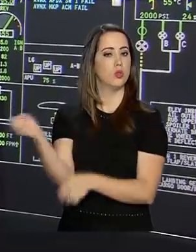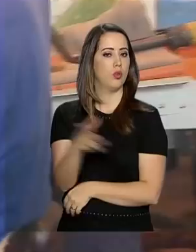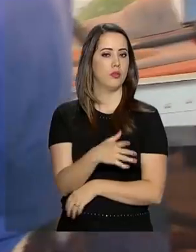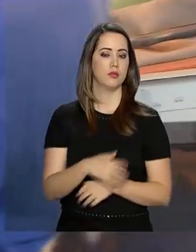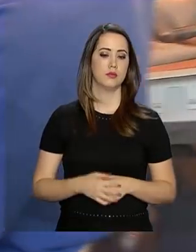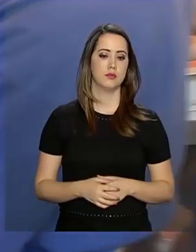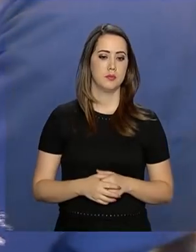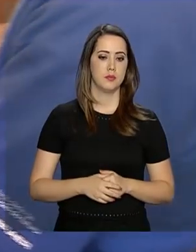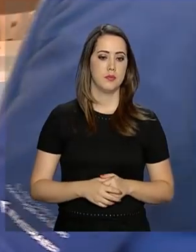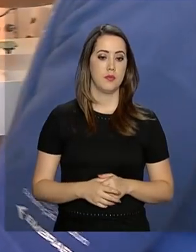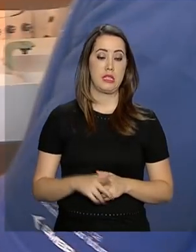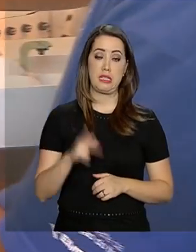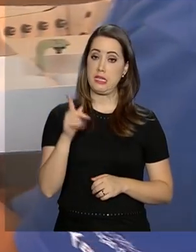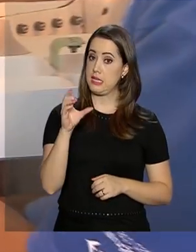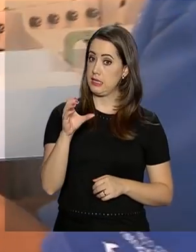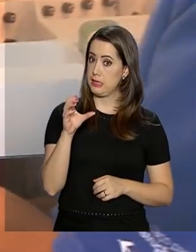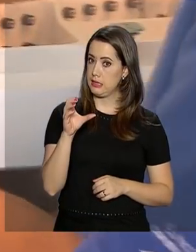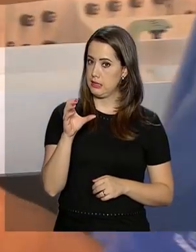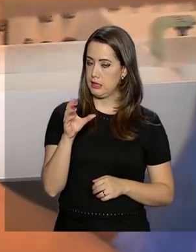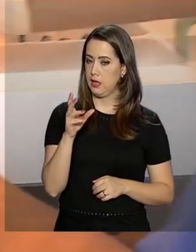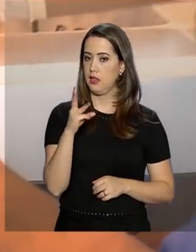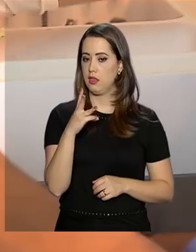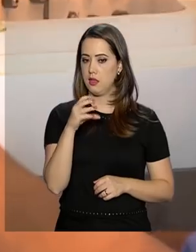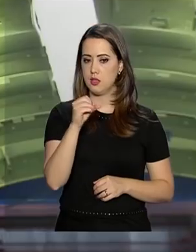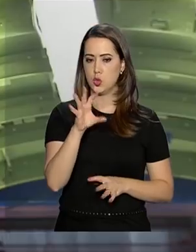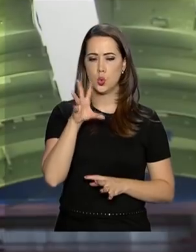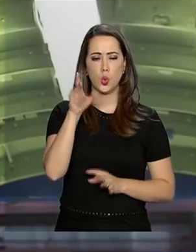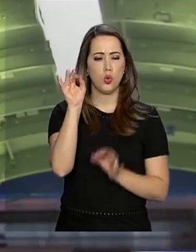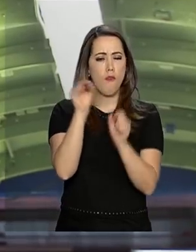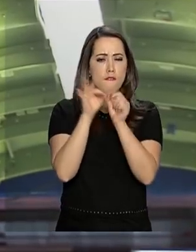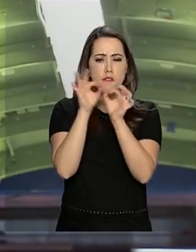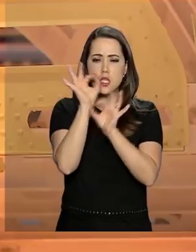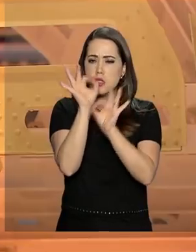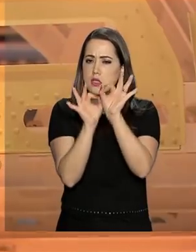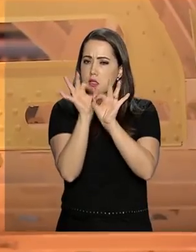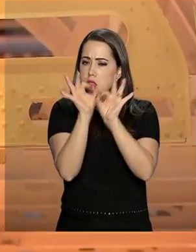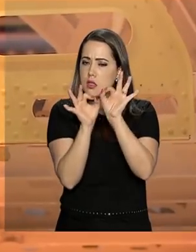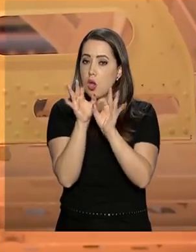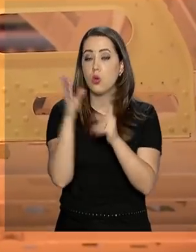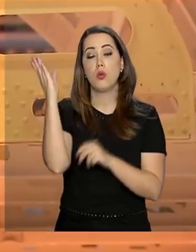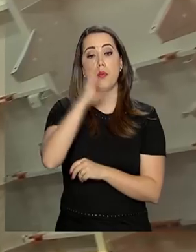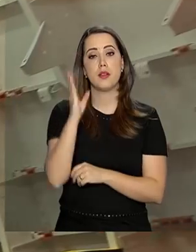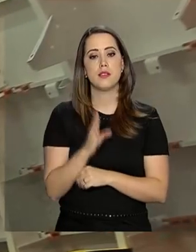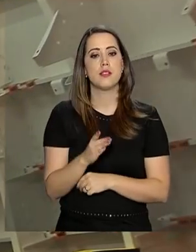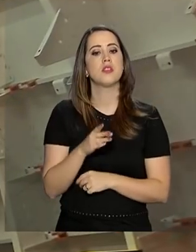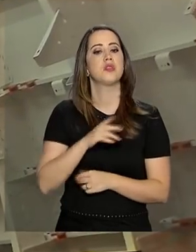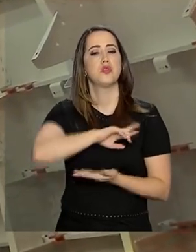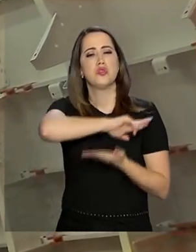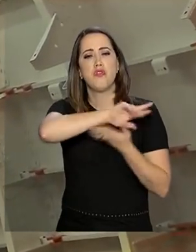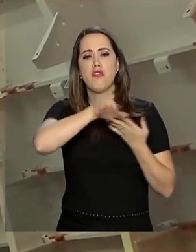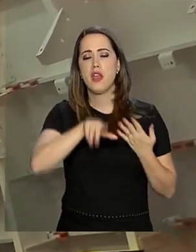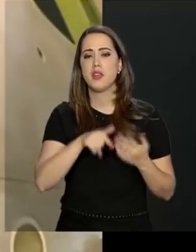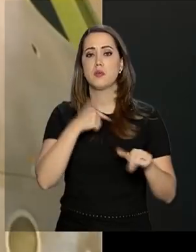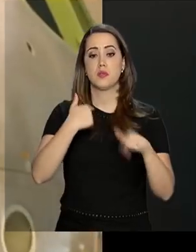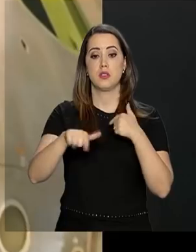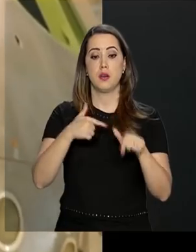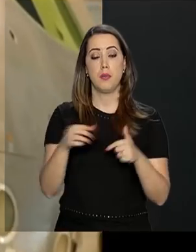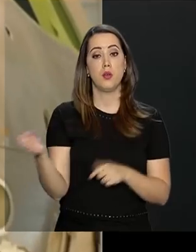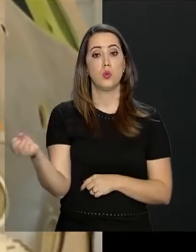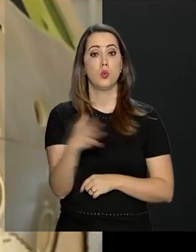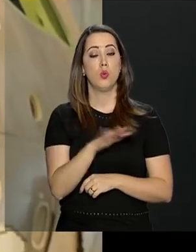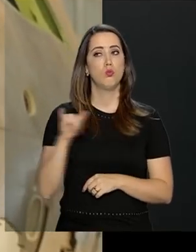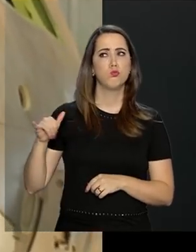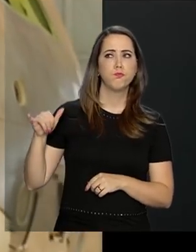local. O KC-390 foi todo produzido no Brasil pela Embraer, que gerou milhares de empregos. O novo avião